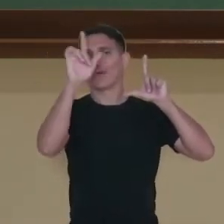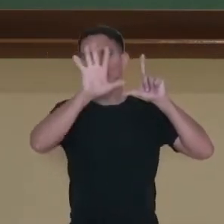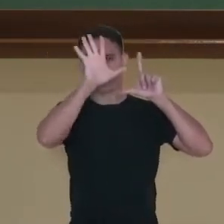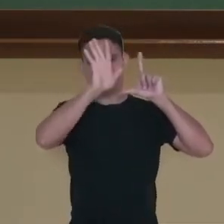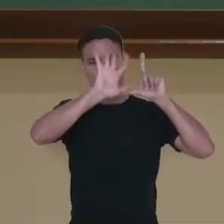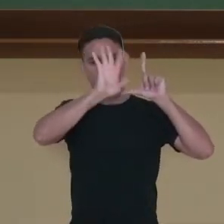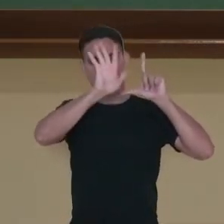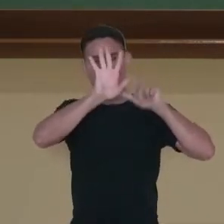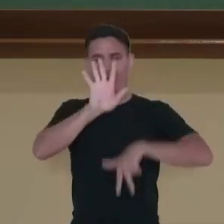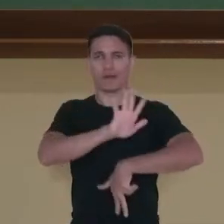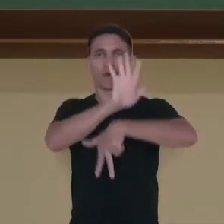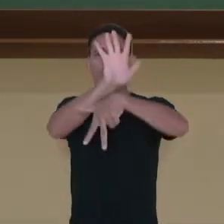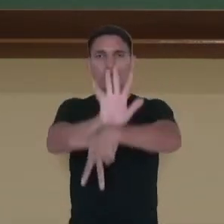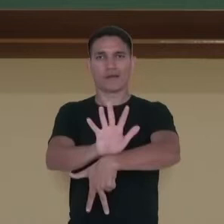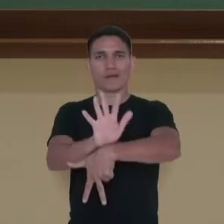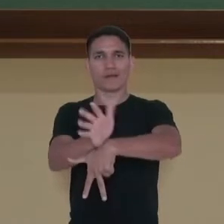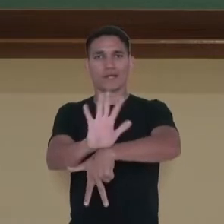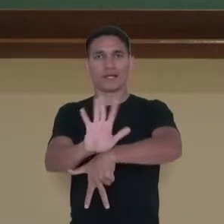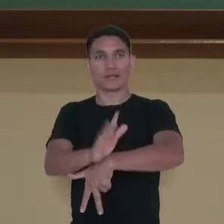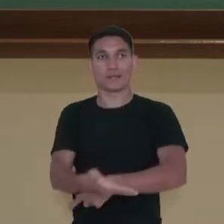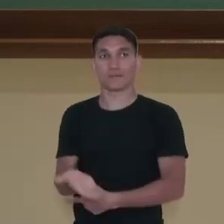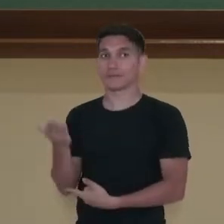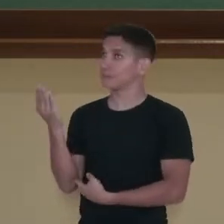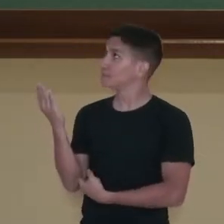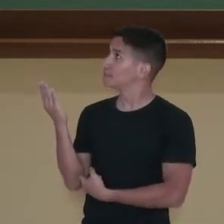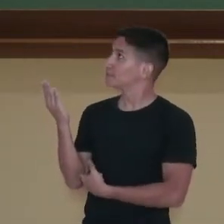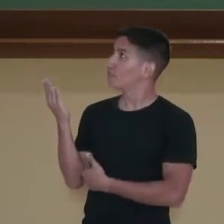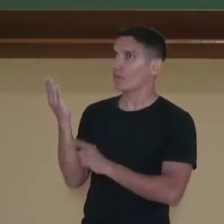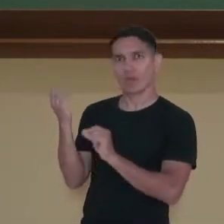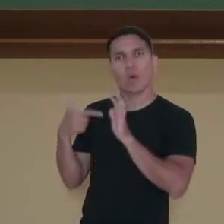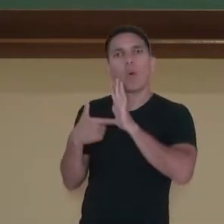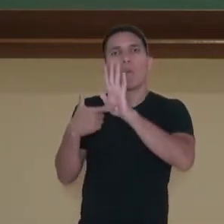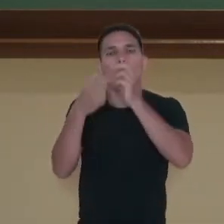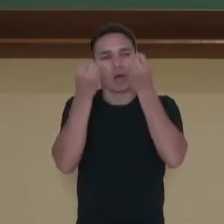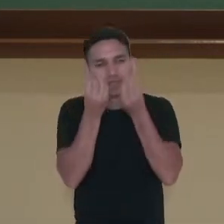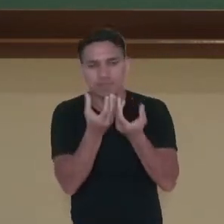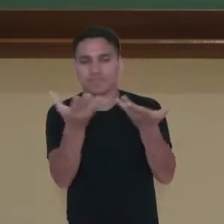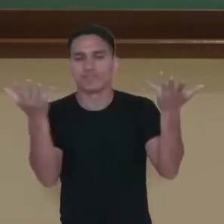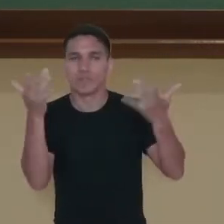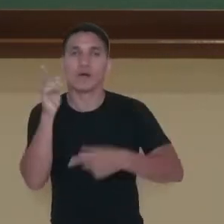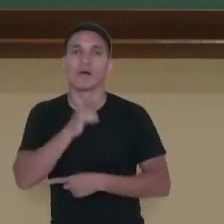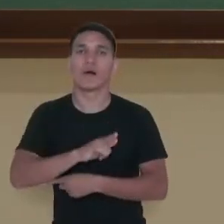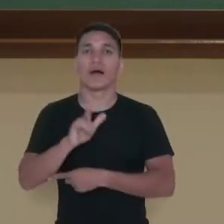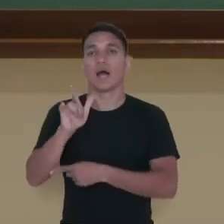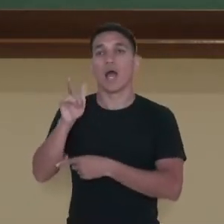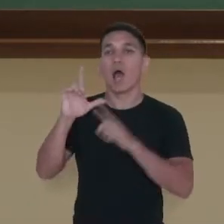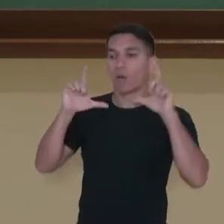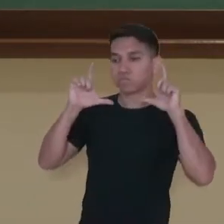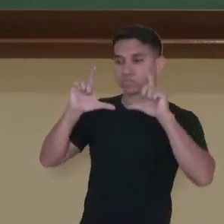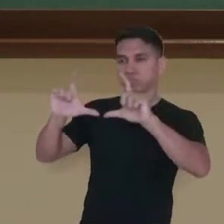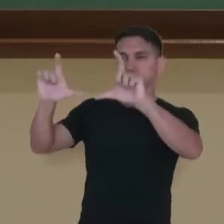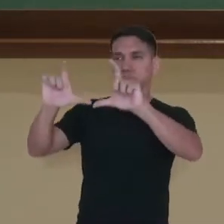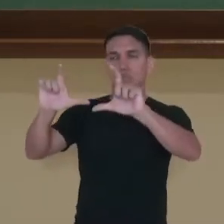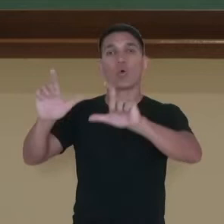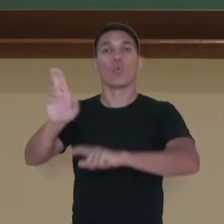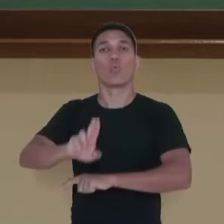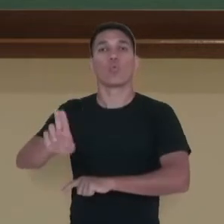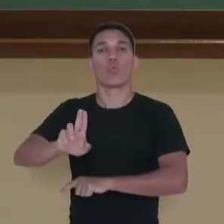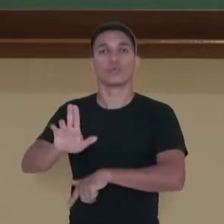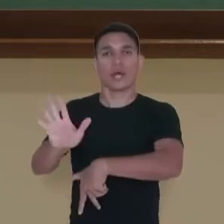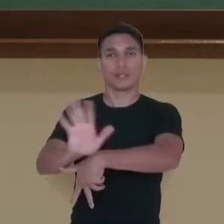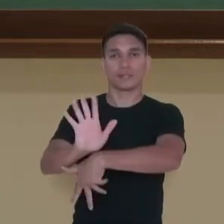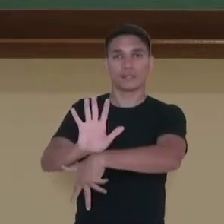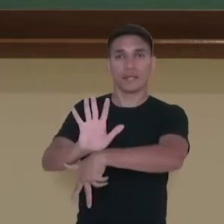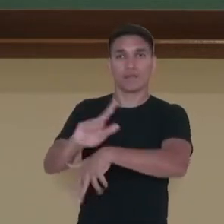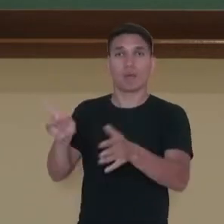formado por TV, veja que legal, transmissão, é transmitido o rosto através de uma TV que o ator